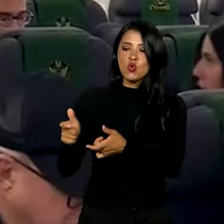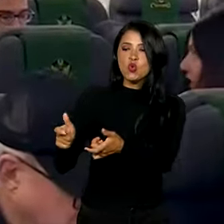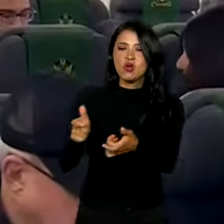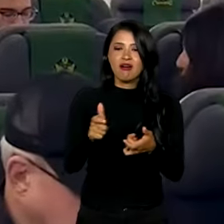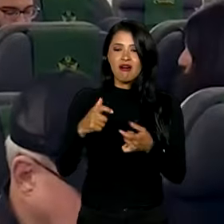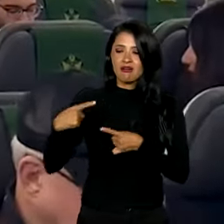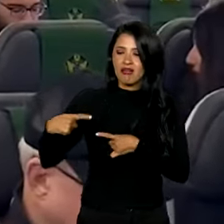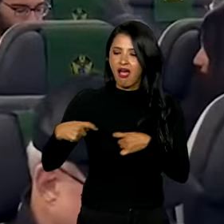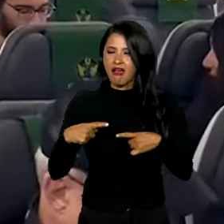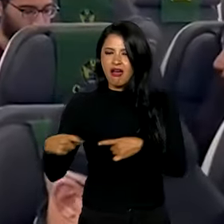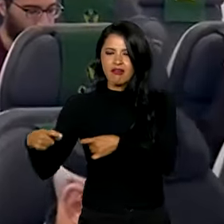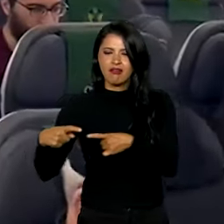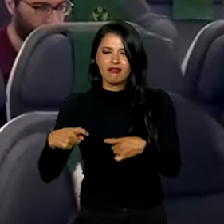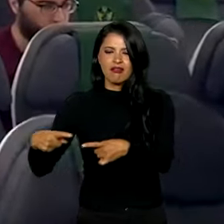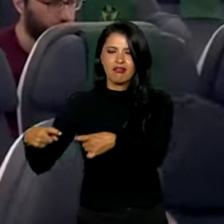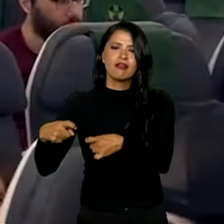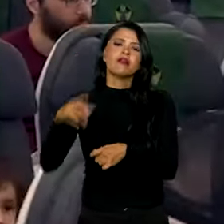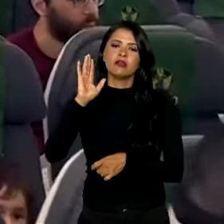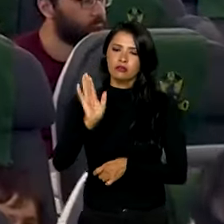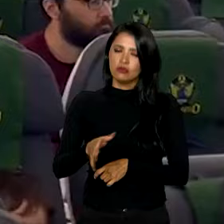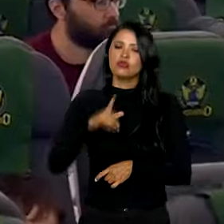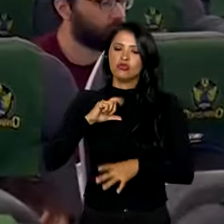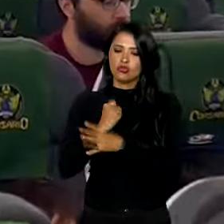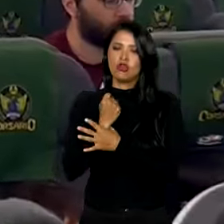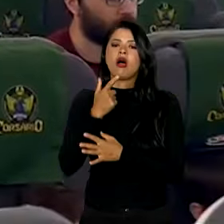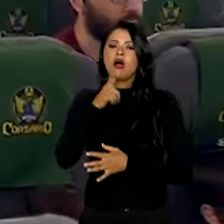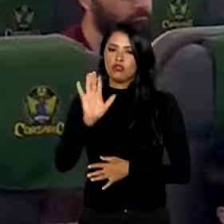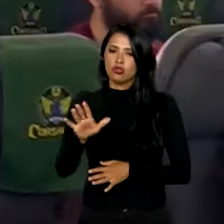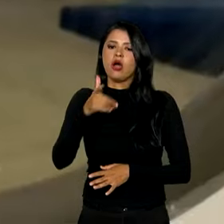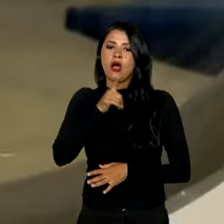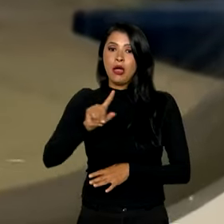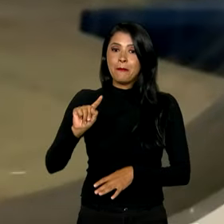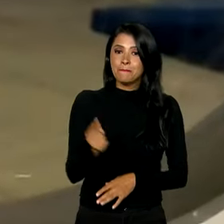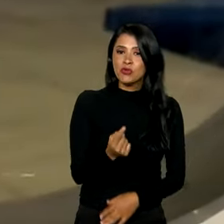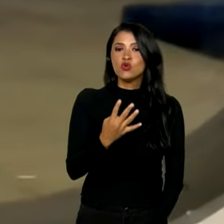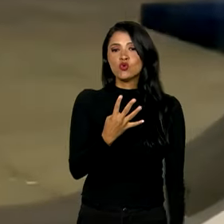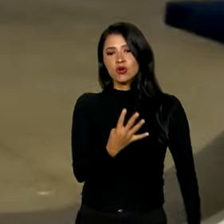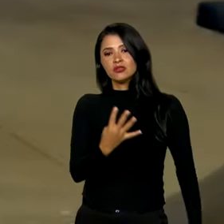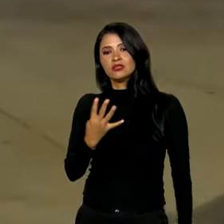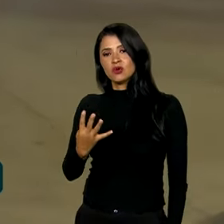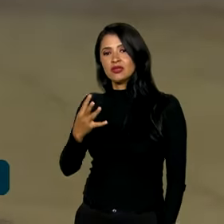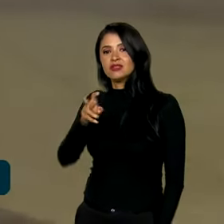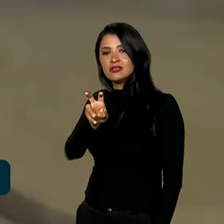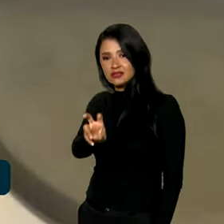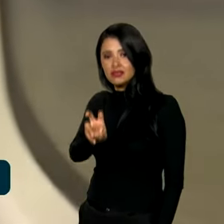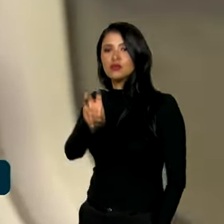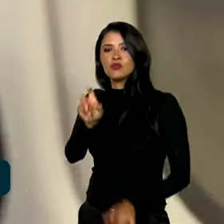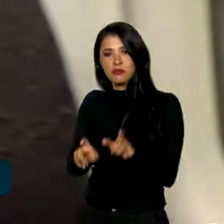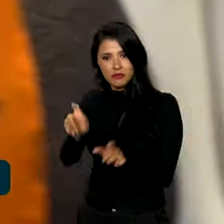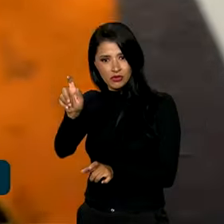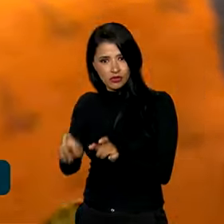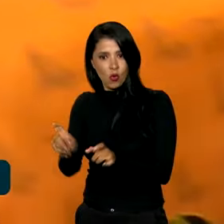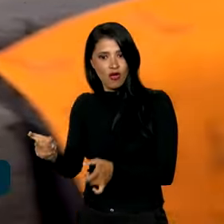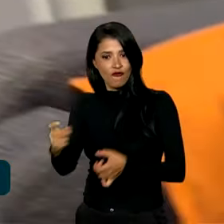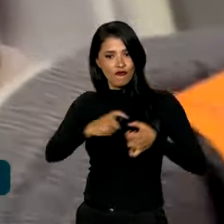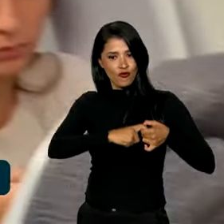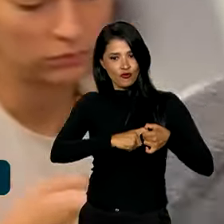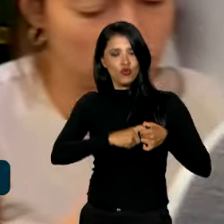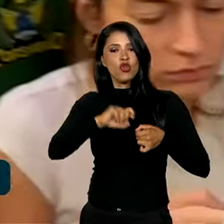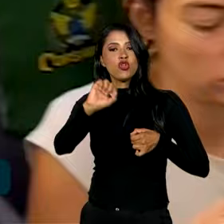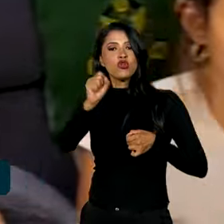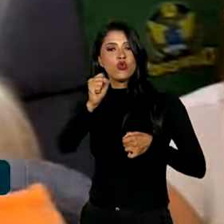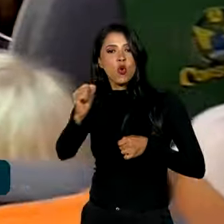conflito. E a operação já garantiu o retorno seguro de 1.445 passageiros em oito